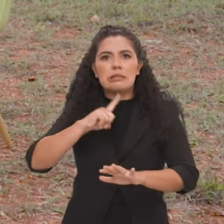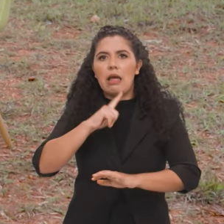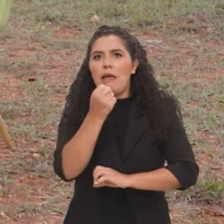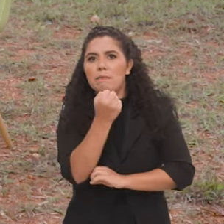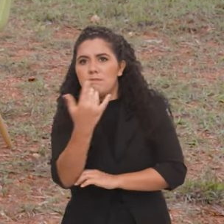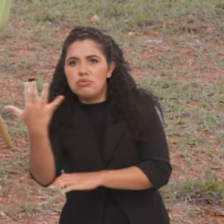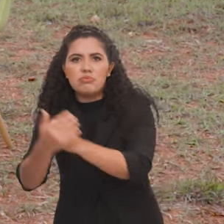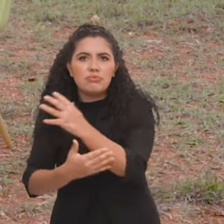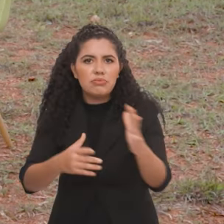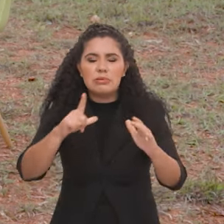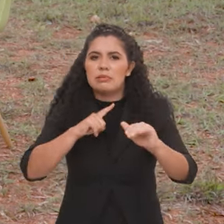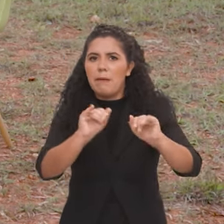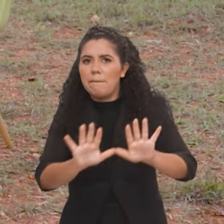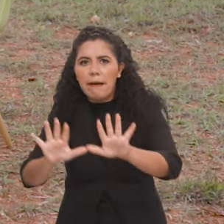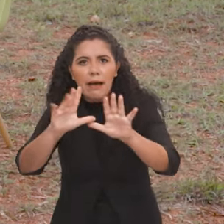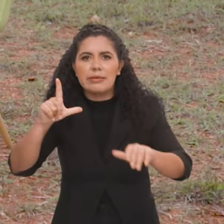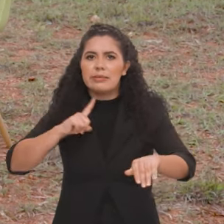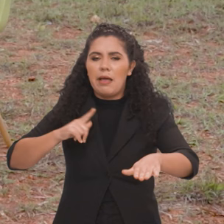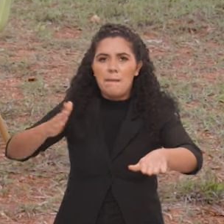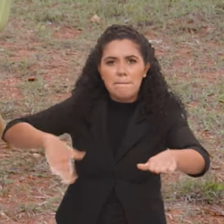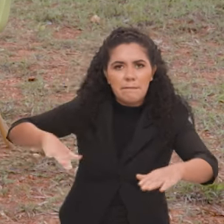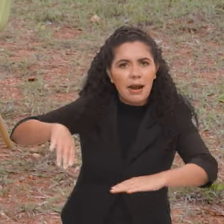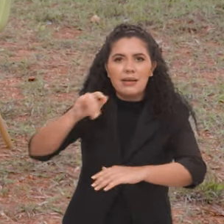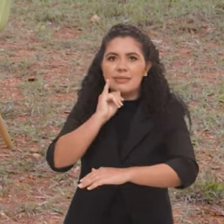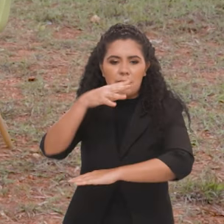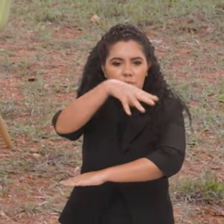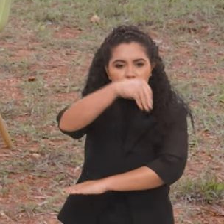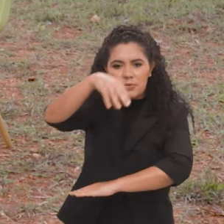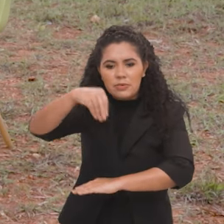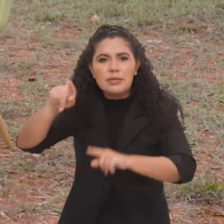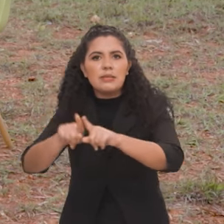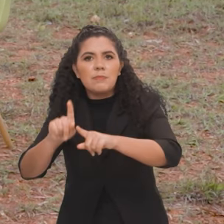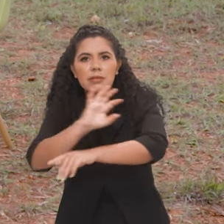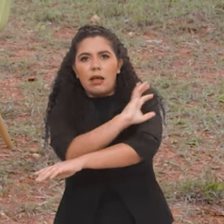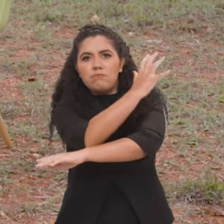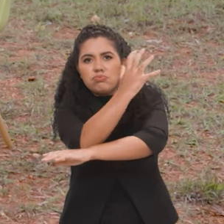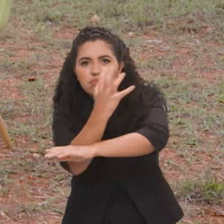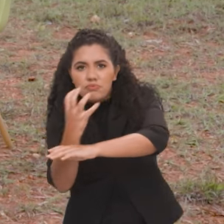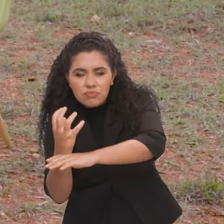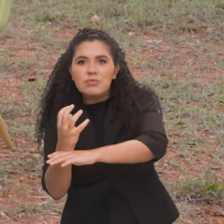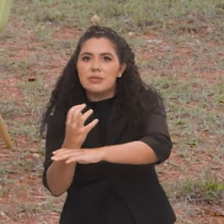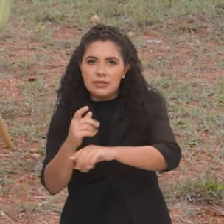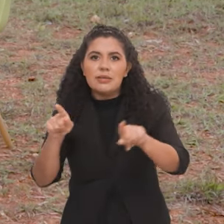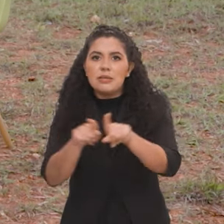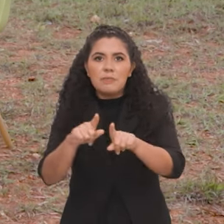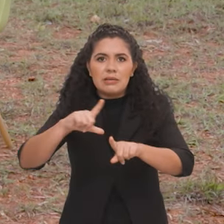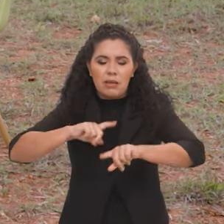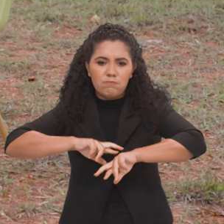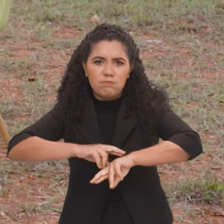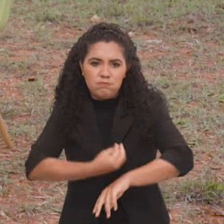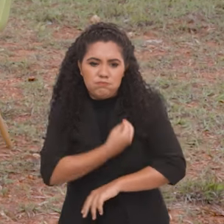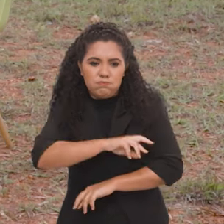todos os tipos. Tem praias, Fernando de Noronha, cerrado, e uma biodiversidade que é uma das maiores do mundo, né? E,